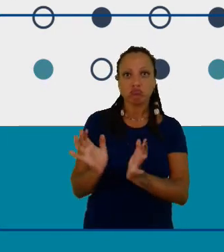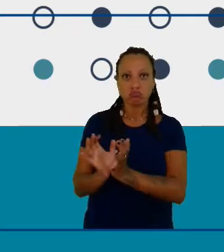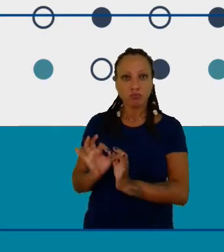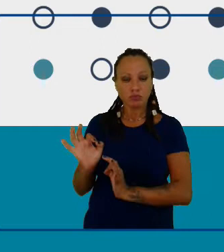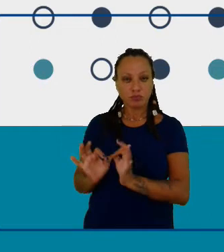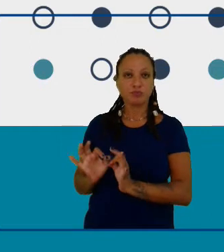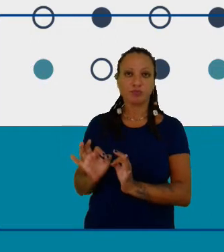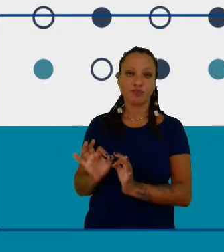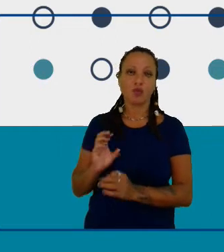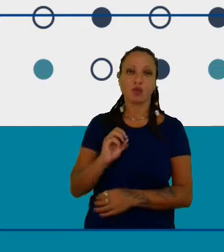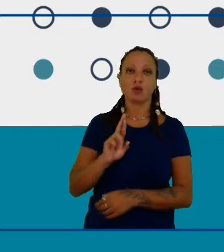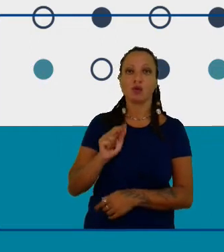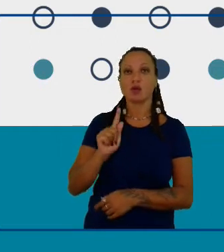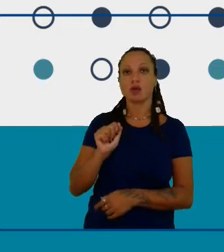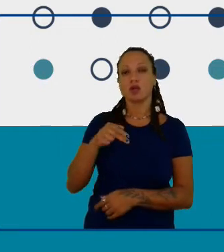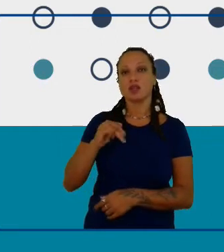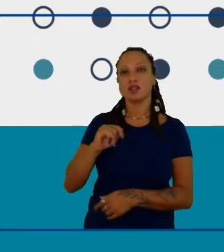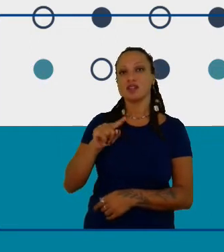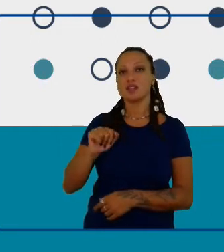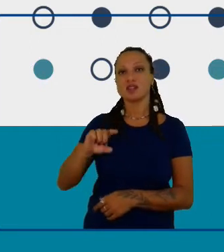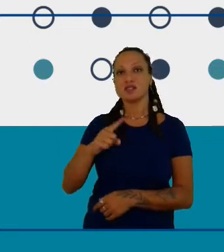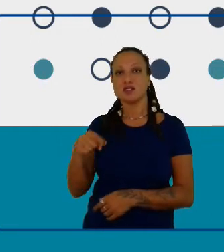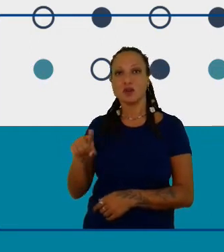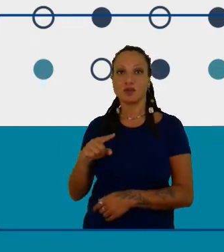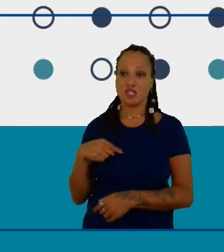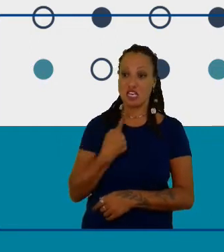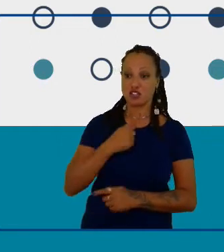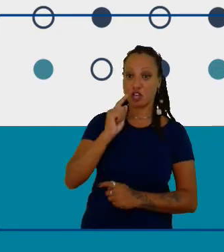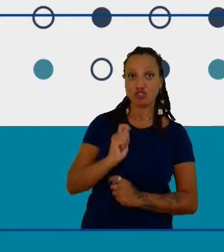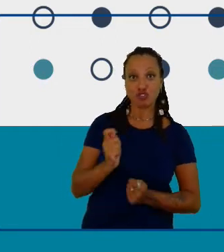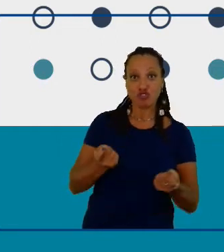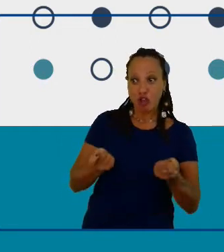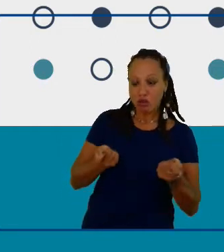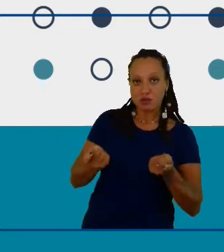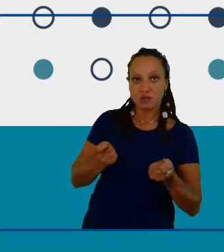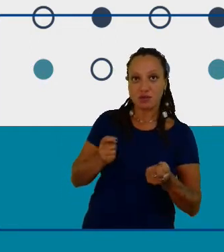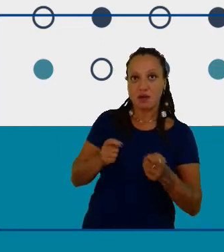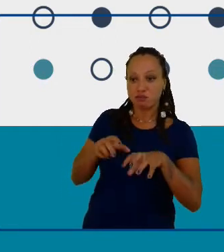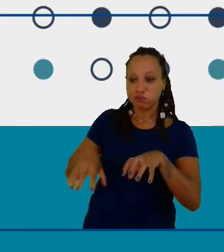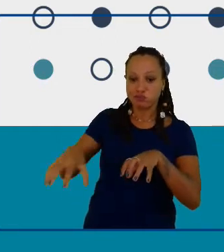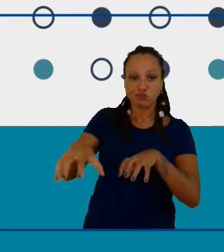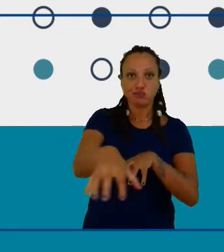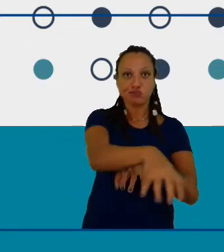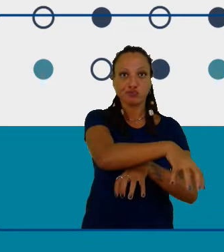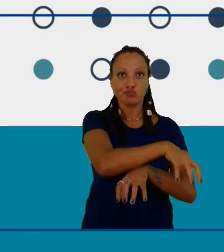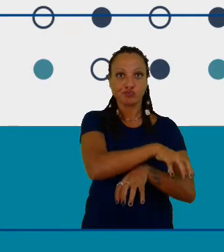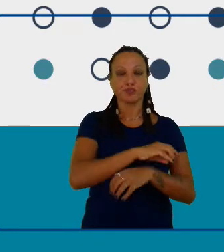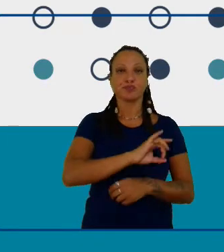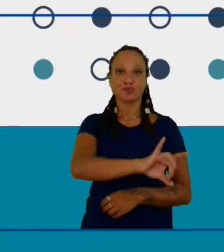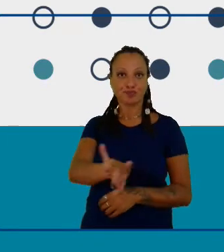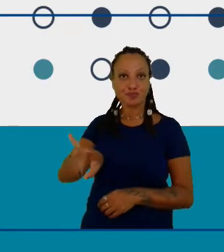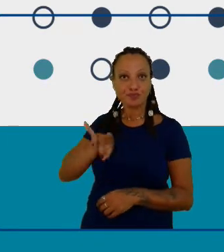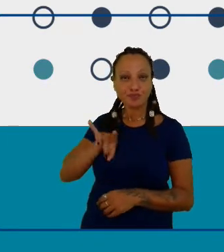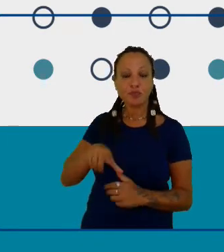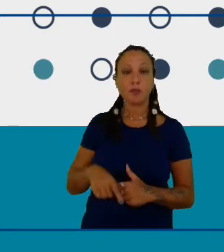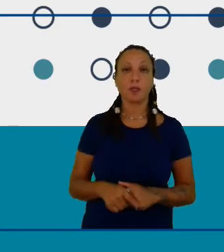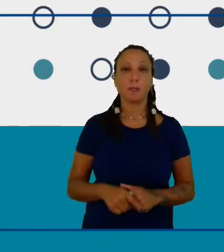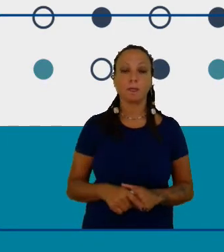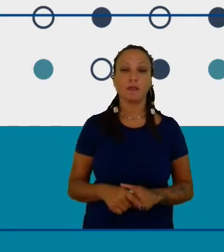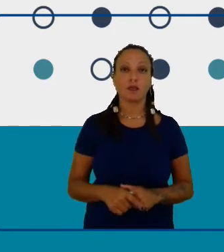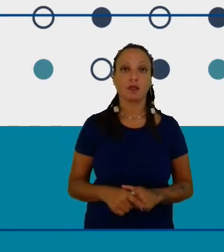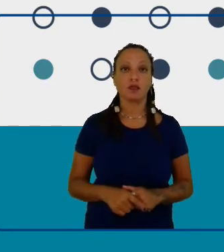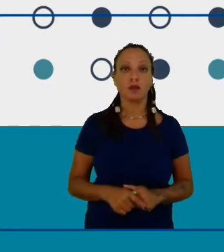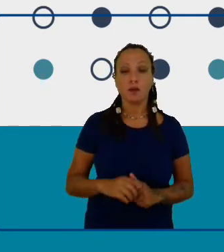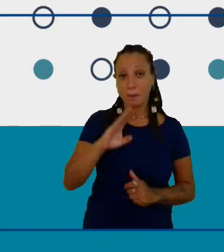gerenciar os clubes por nós mesmos e um elemento chave seria o